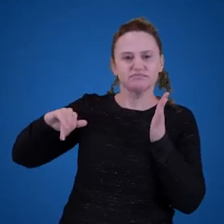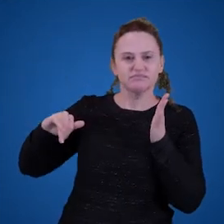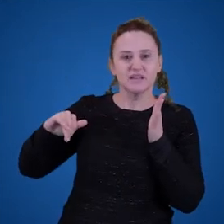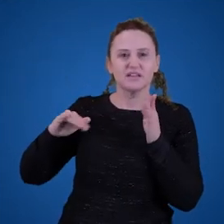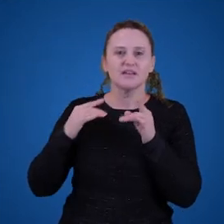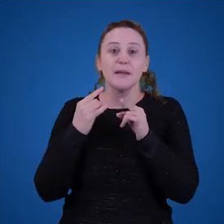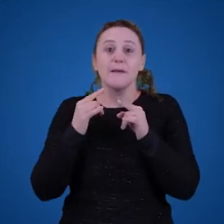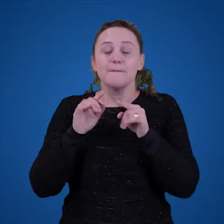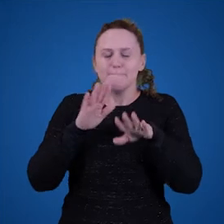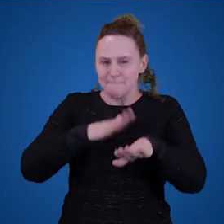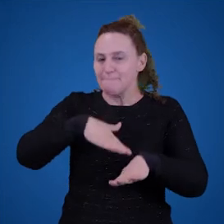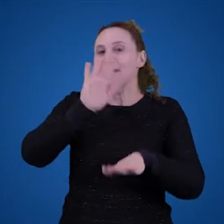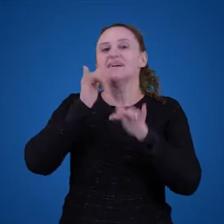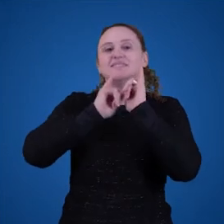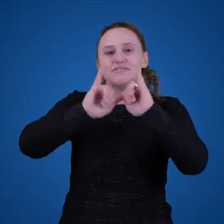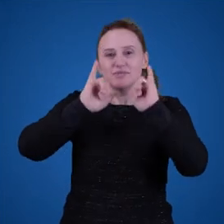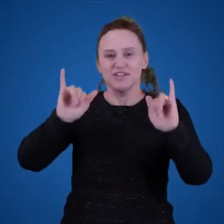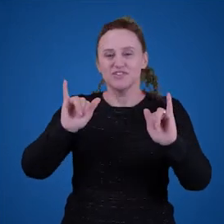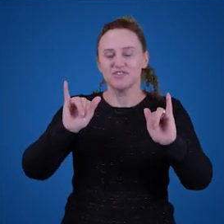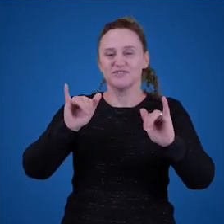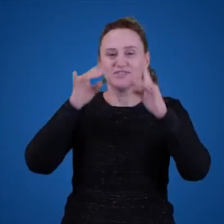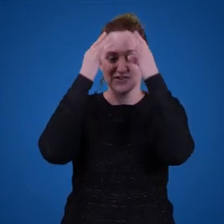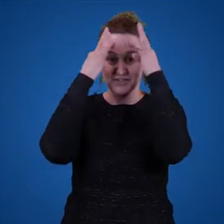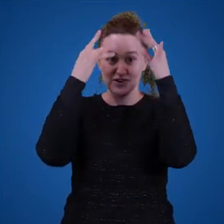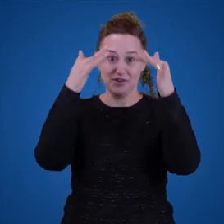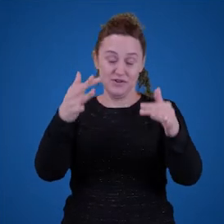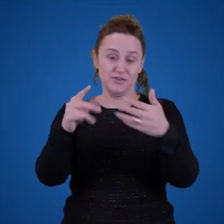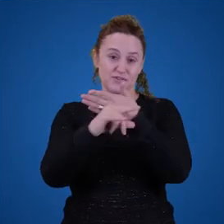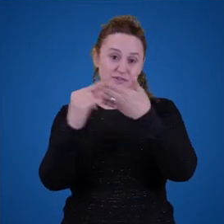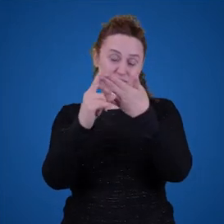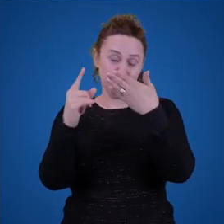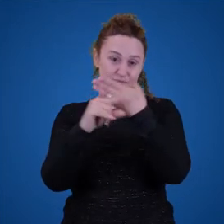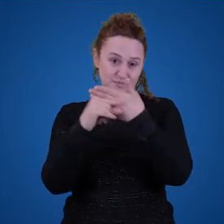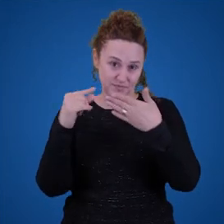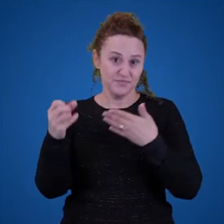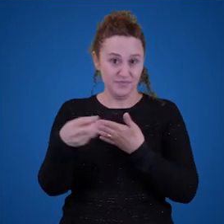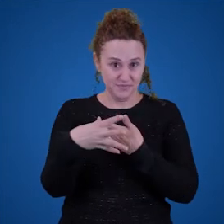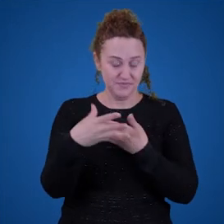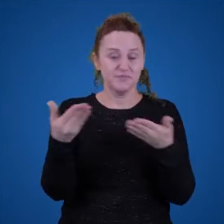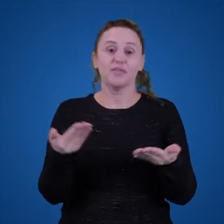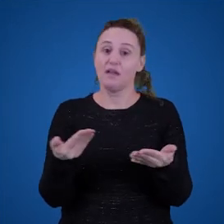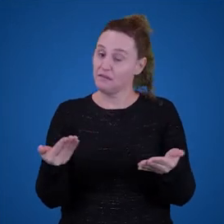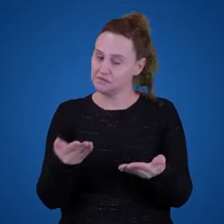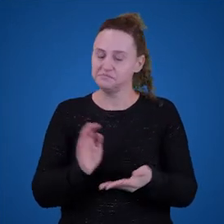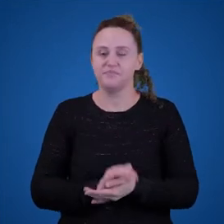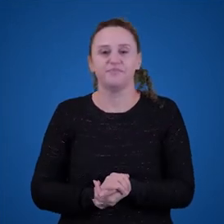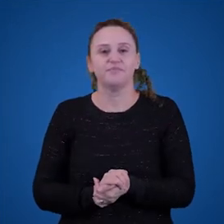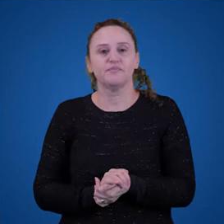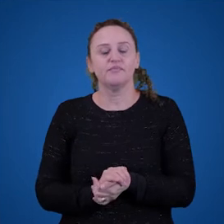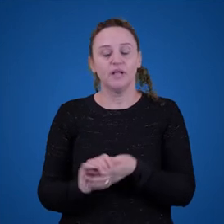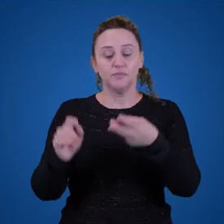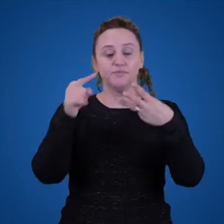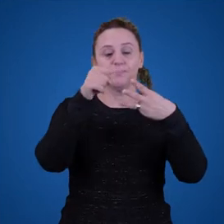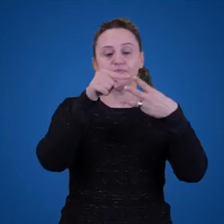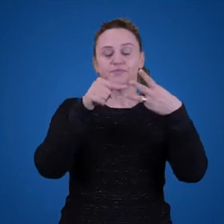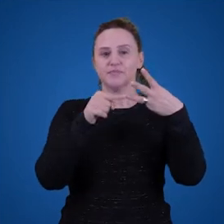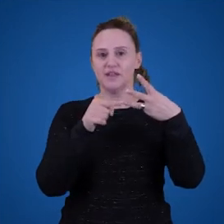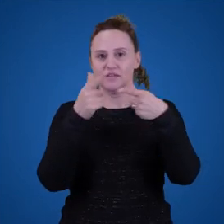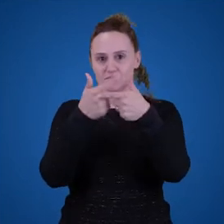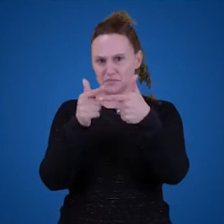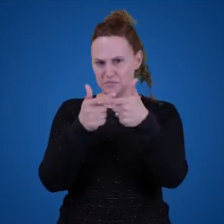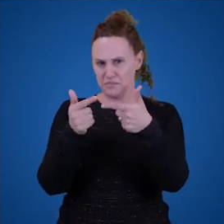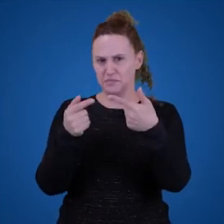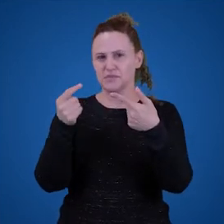informativo os contemporâneos, né? Os nossos contemporâneos. Então, eu selecionei três problemas. Dois deles